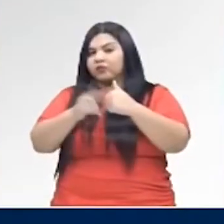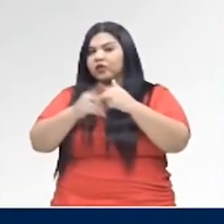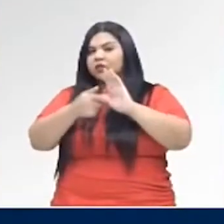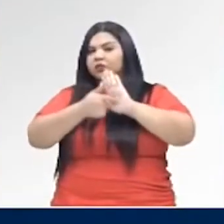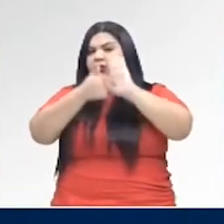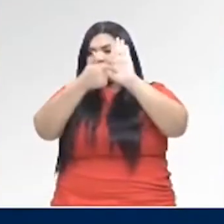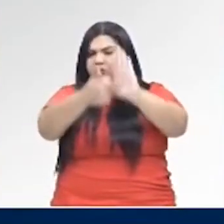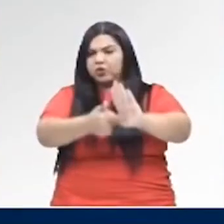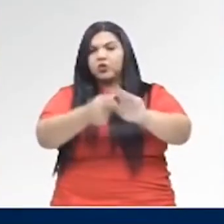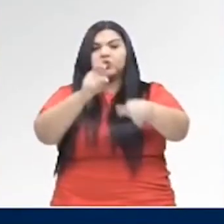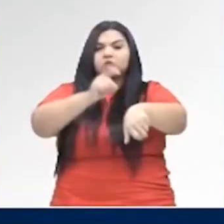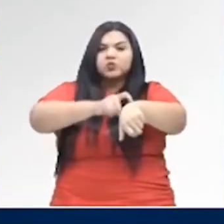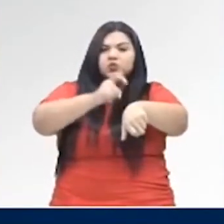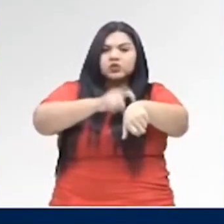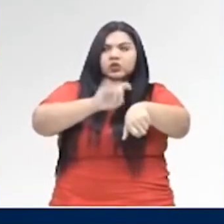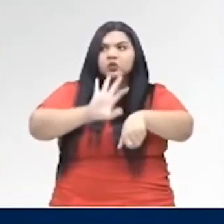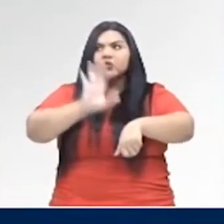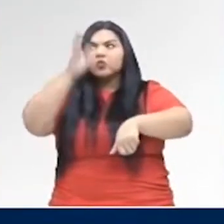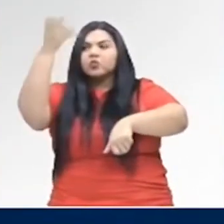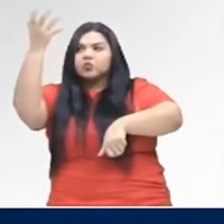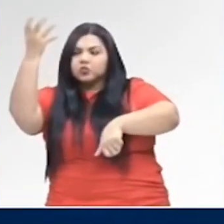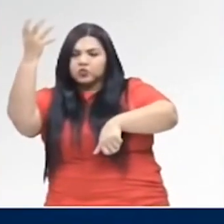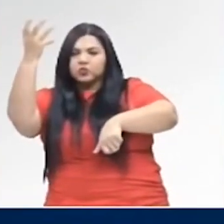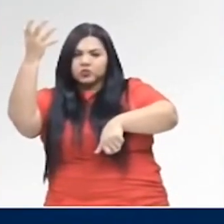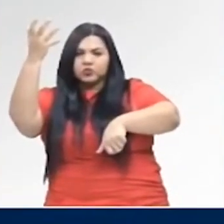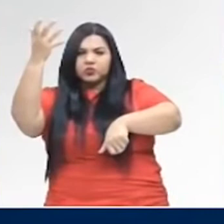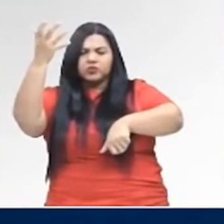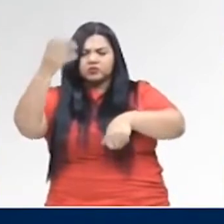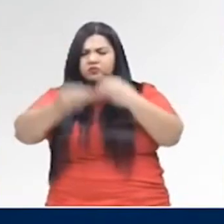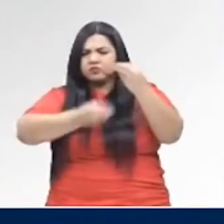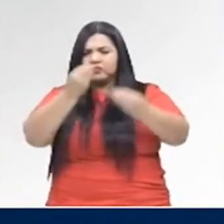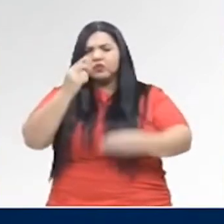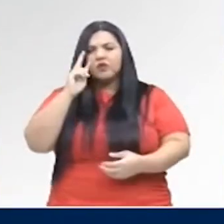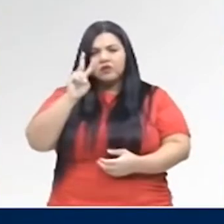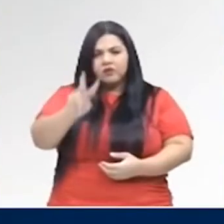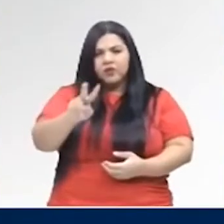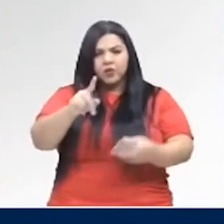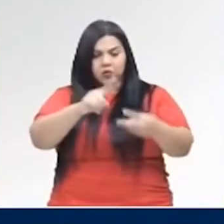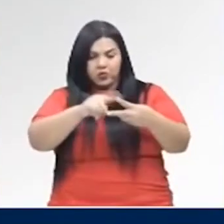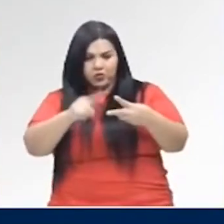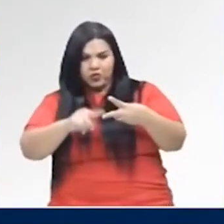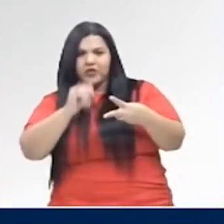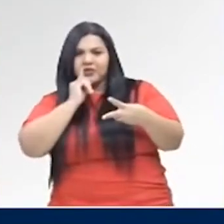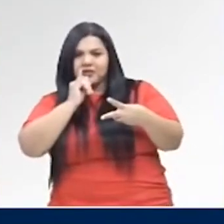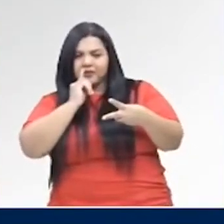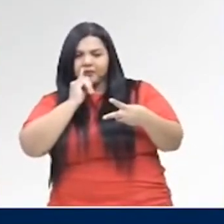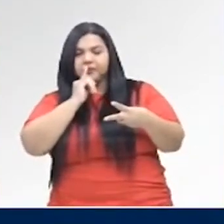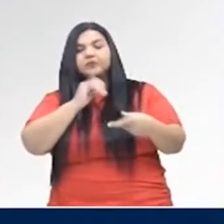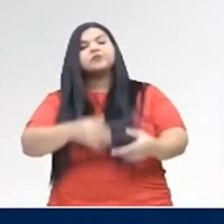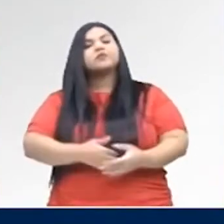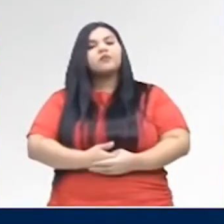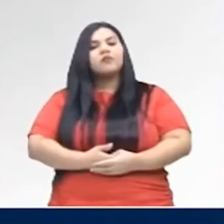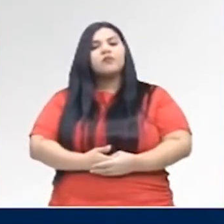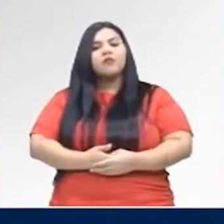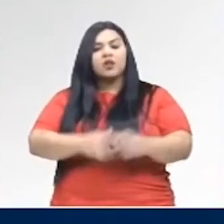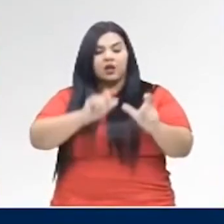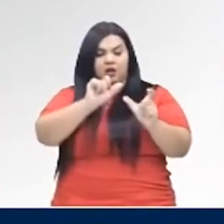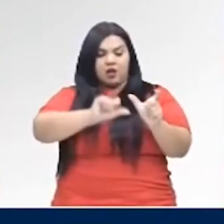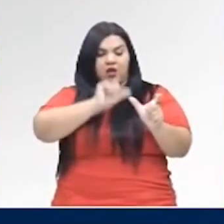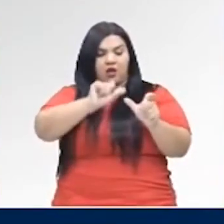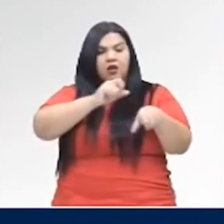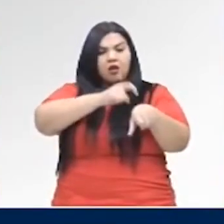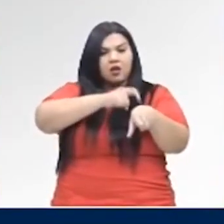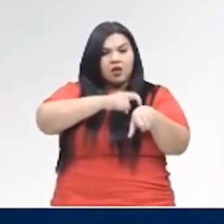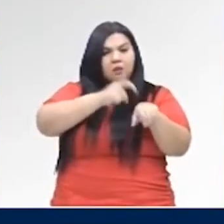o tempo em que os fatos estão acontecendo, como você viu nos dois exemplos. O verbo vai indicar. A flexão de tempo